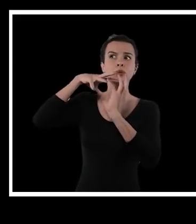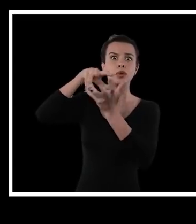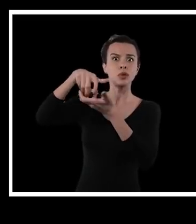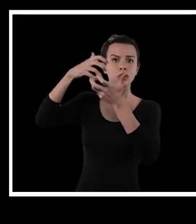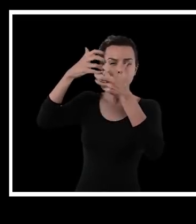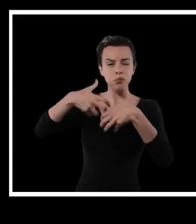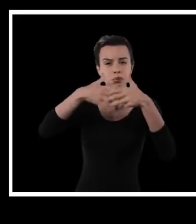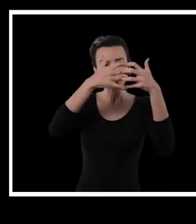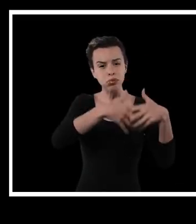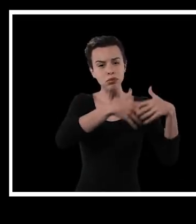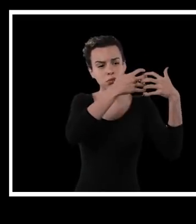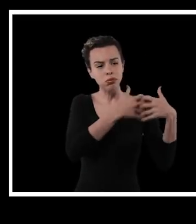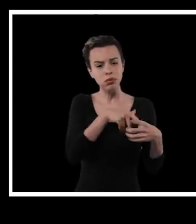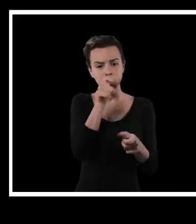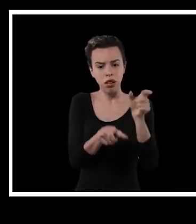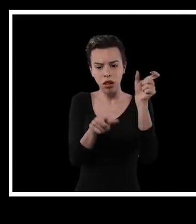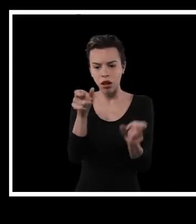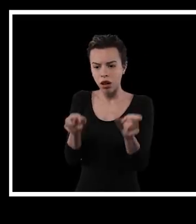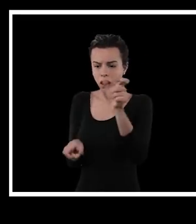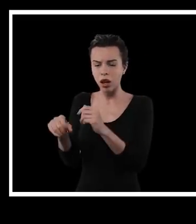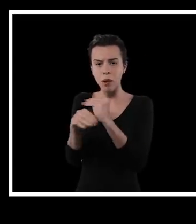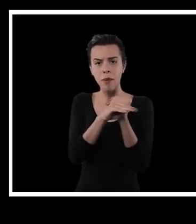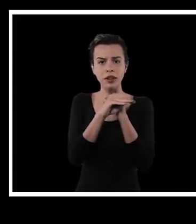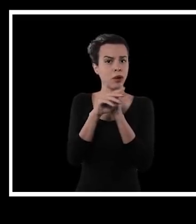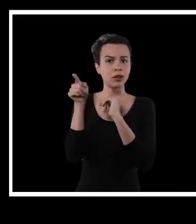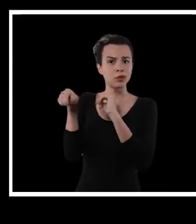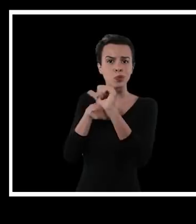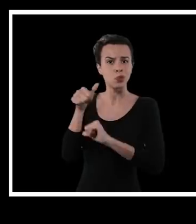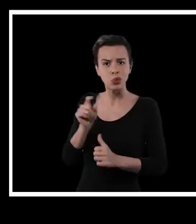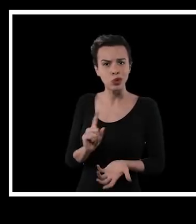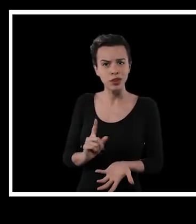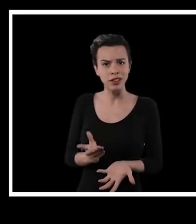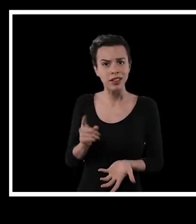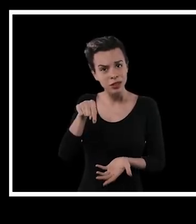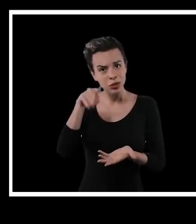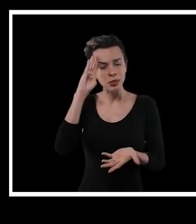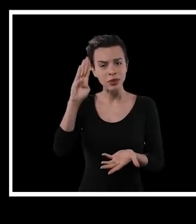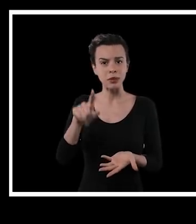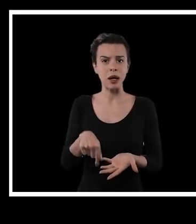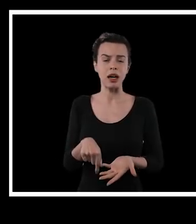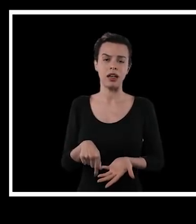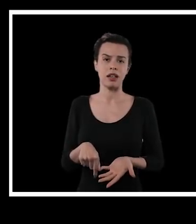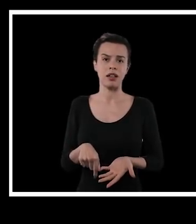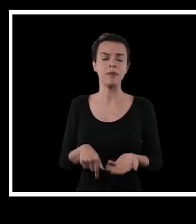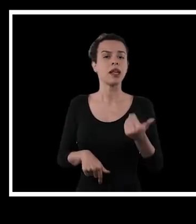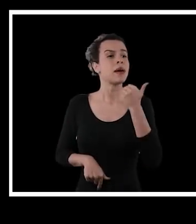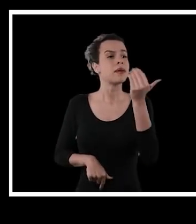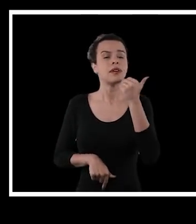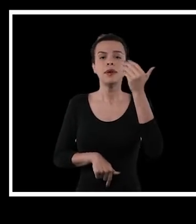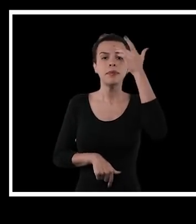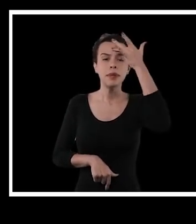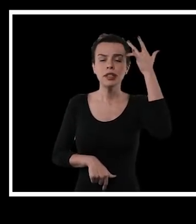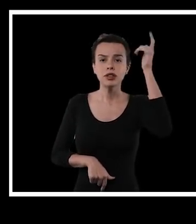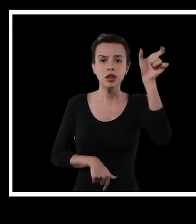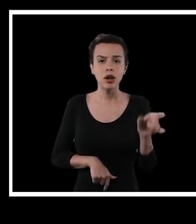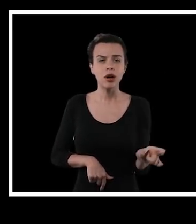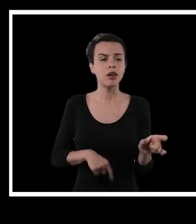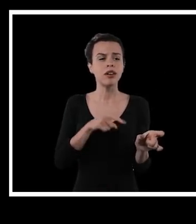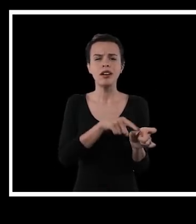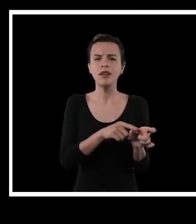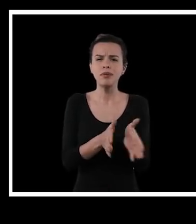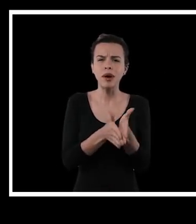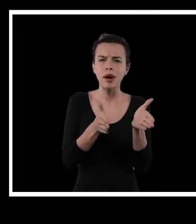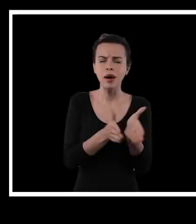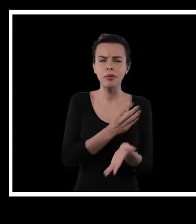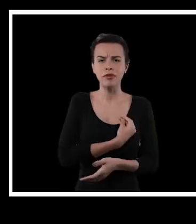transformar essa máquina de criação do sujeito. E esse é o ponto. Então, não adianta você pegar uma pessoa que vive